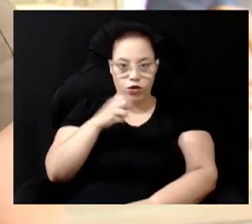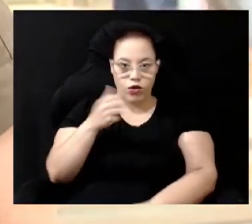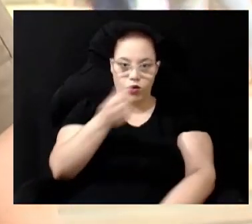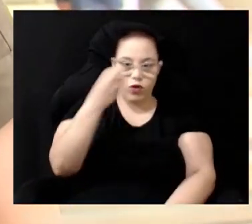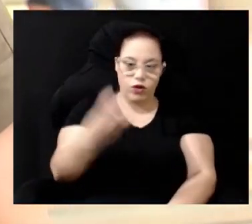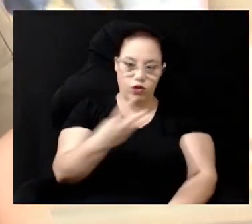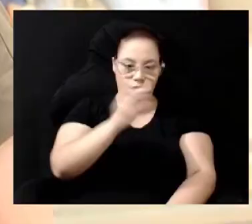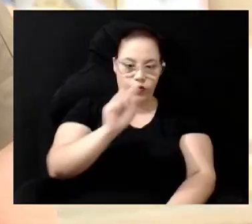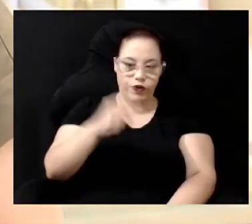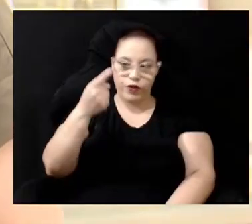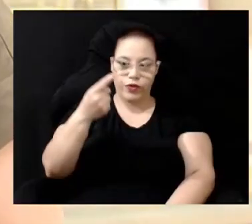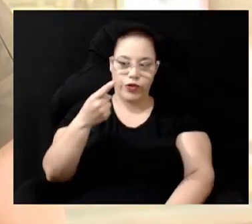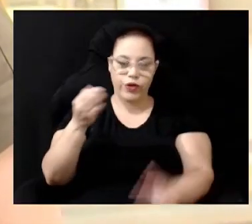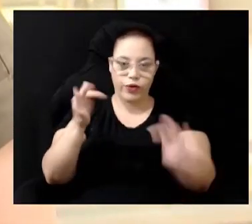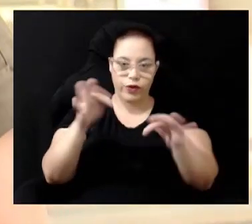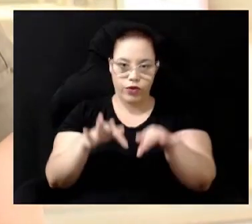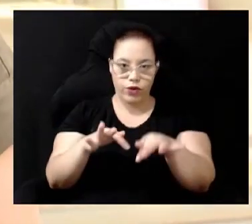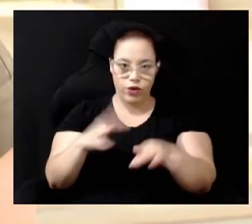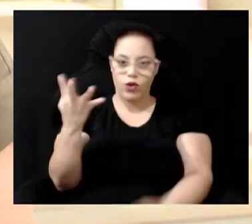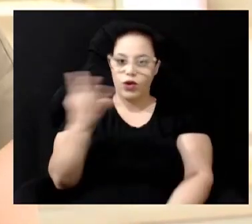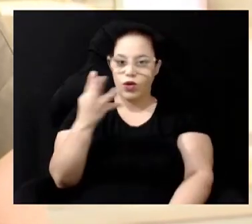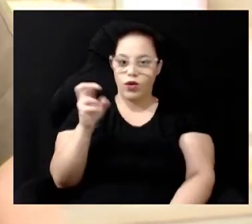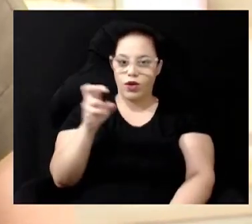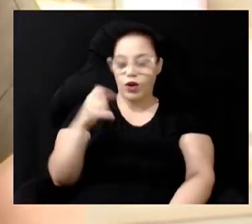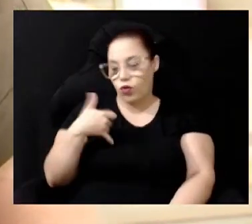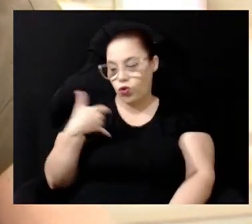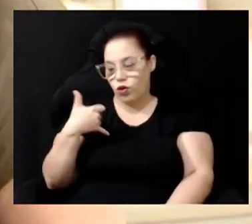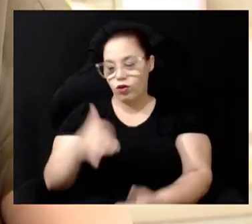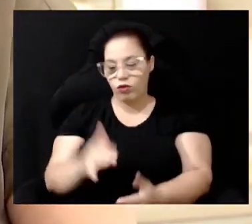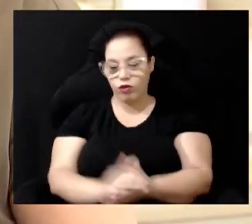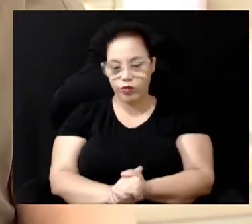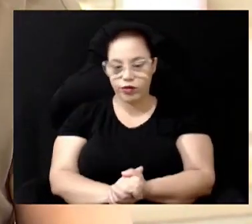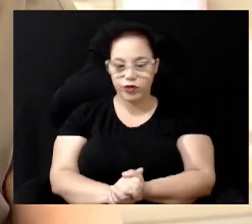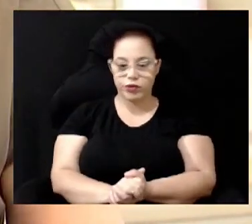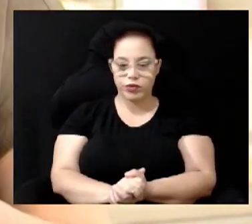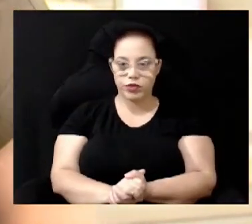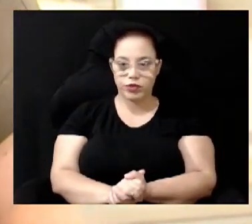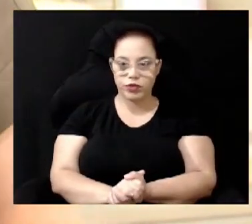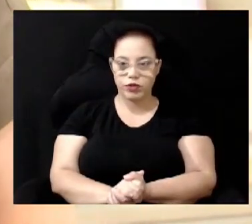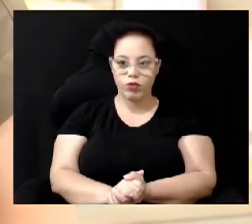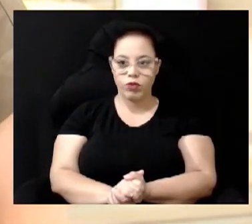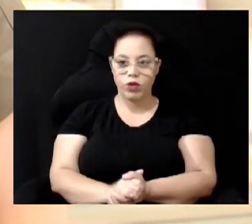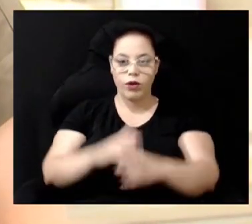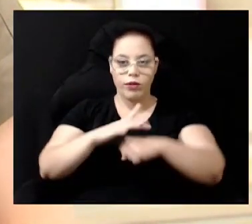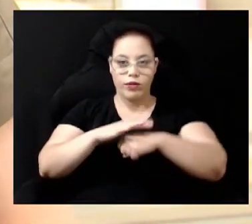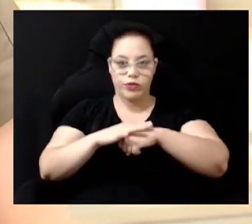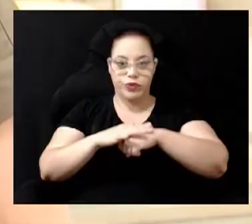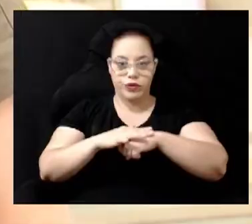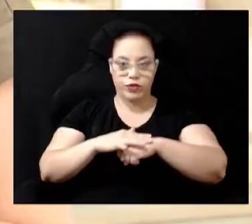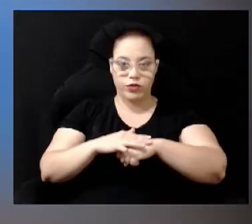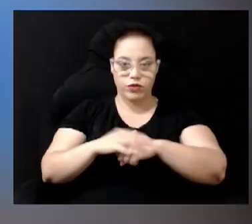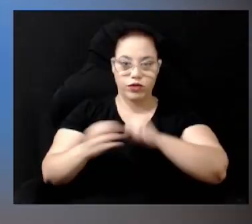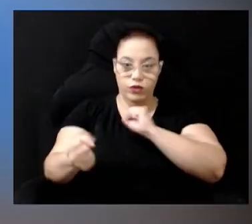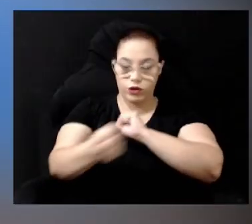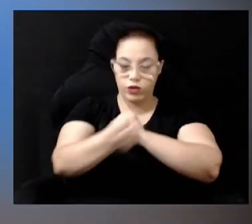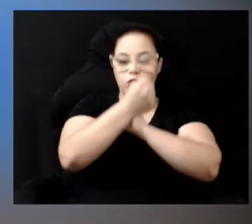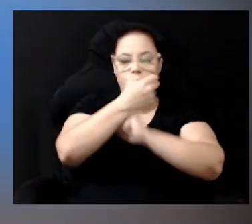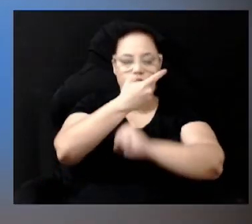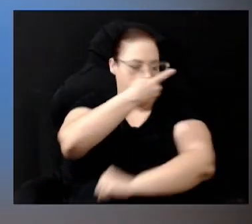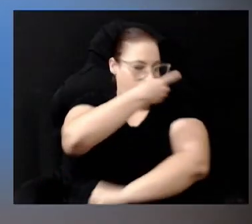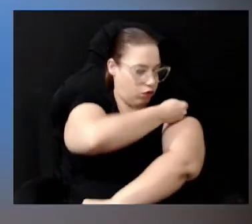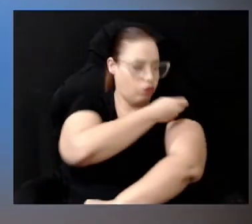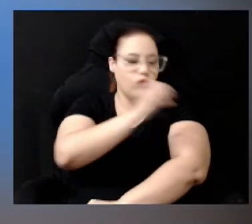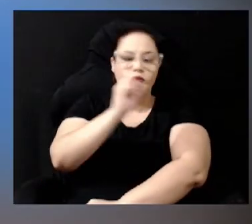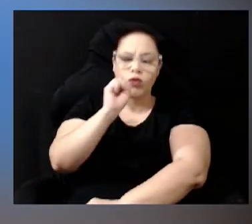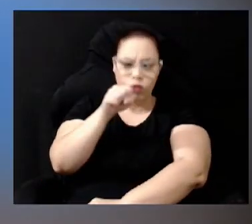último reforço com quatro, cinco anos E ela é uma doença que é protegida pela vacina E a outra